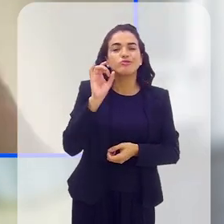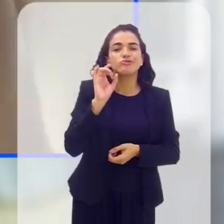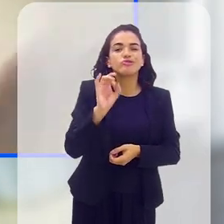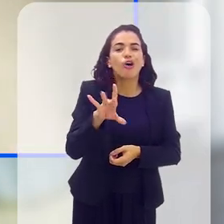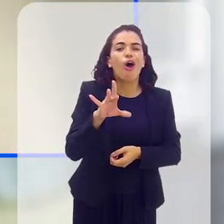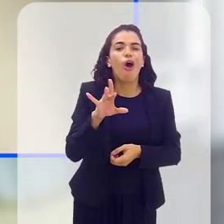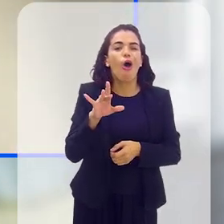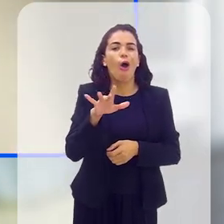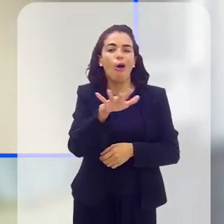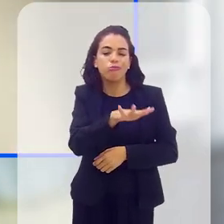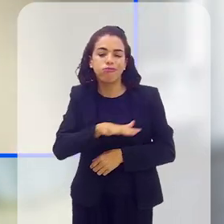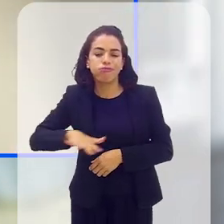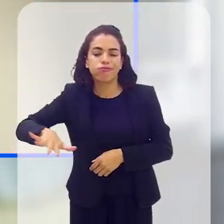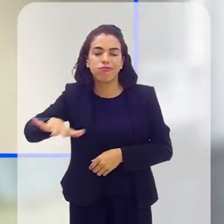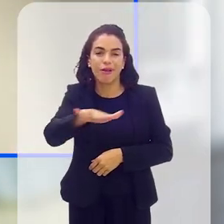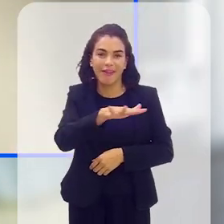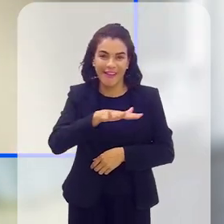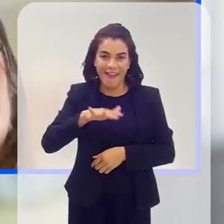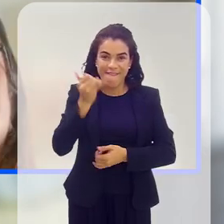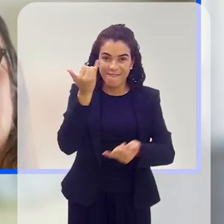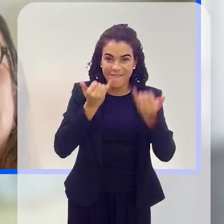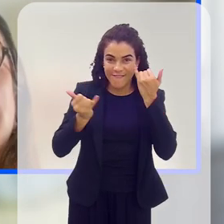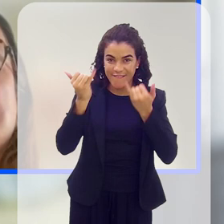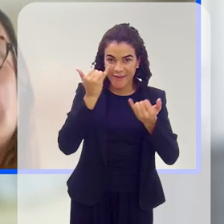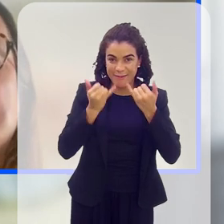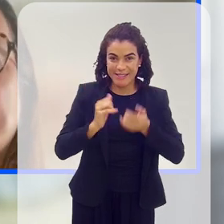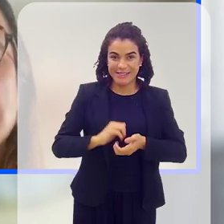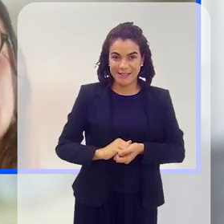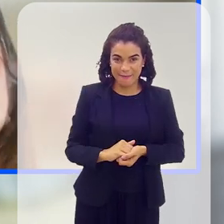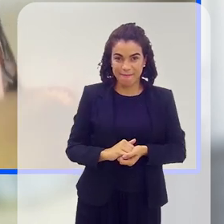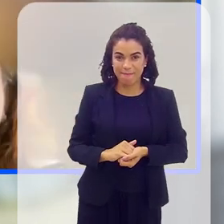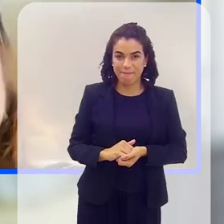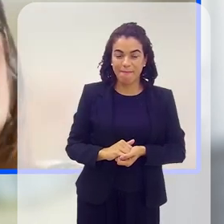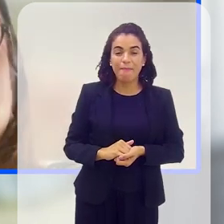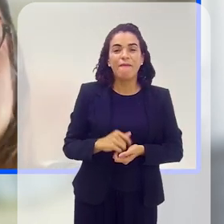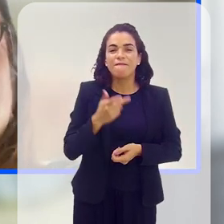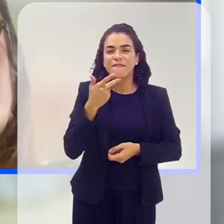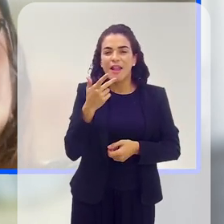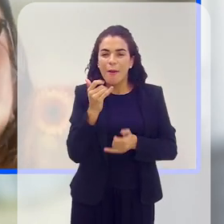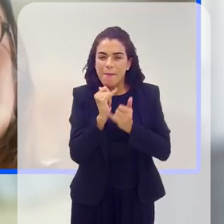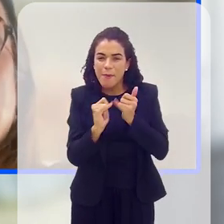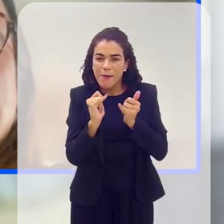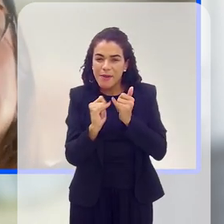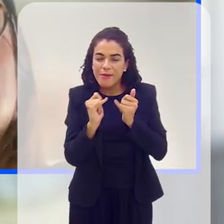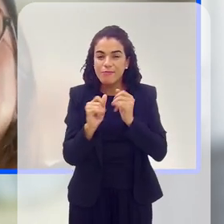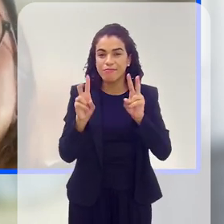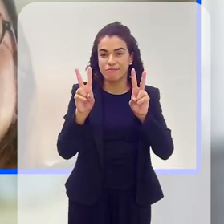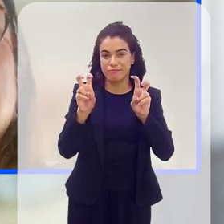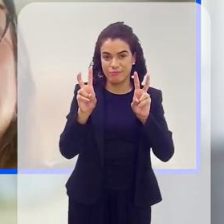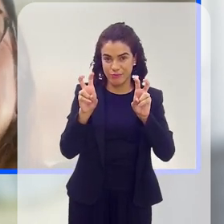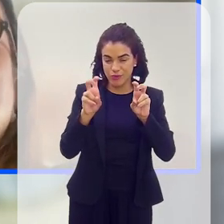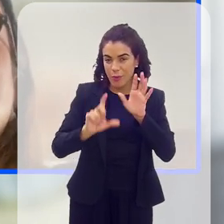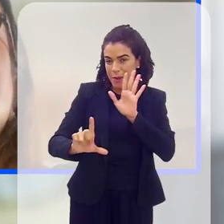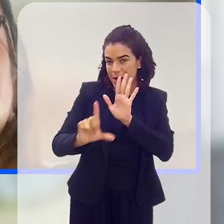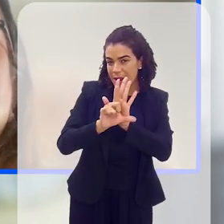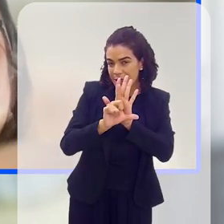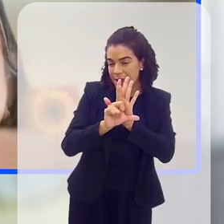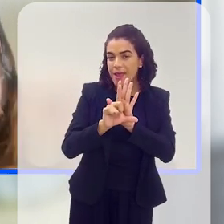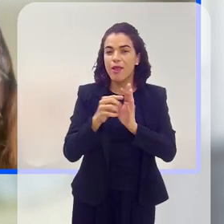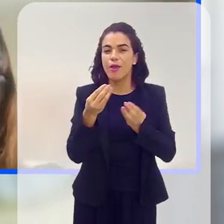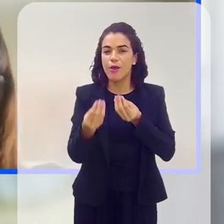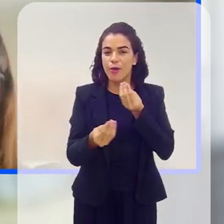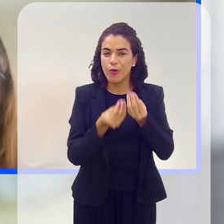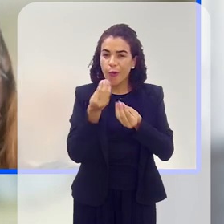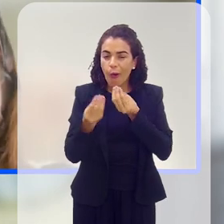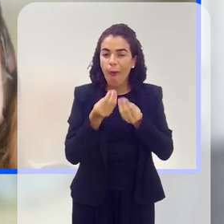trazendo o público em geral sobre isso, a informação. Sim. A gente vai falar mais um pouquinho, um pouquinho mais à frente, sobre essa questão de lei, né? De como